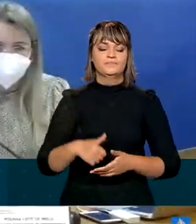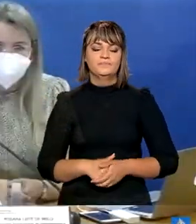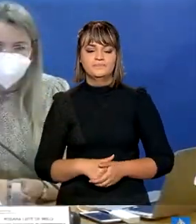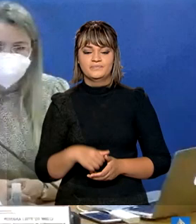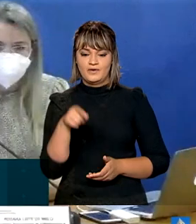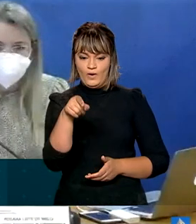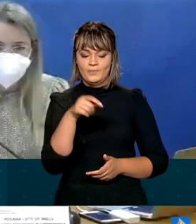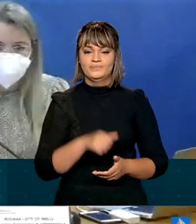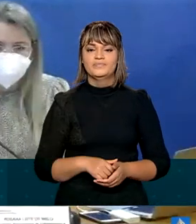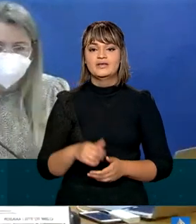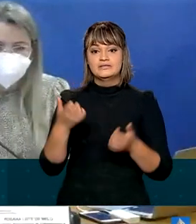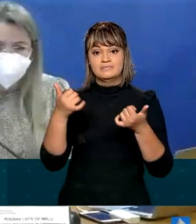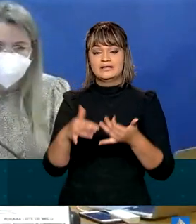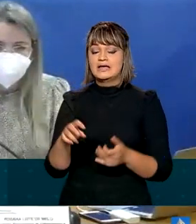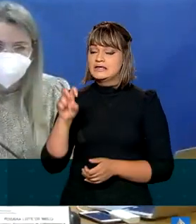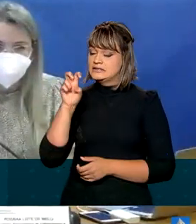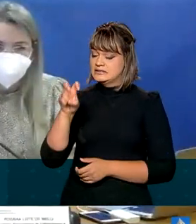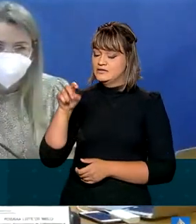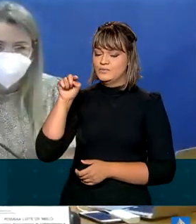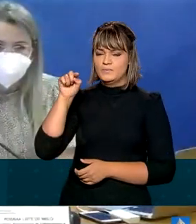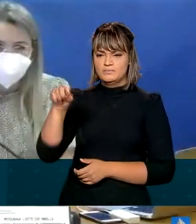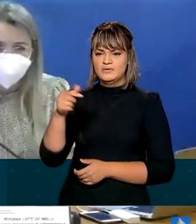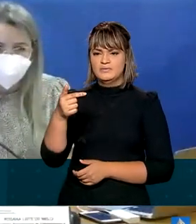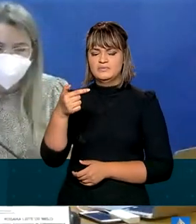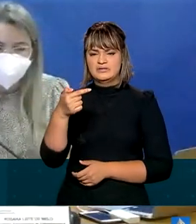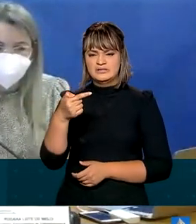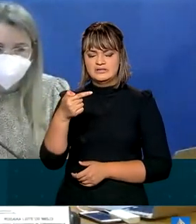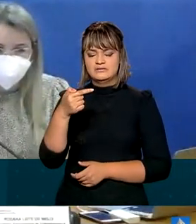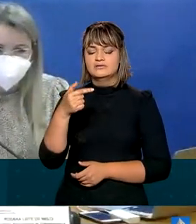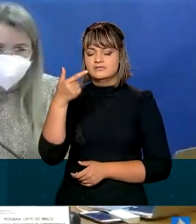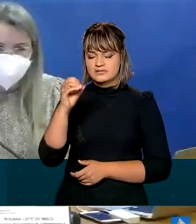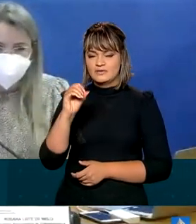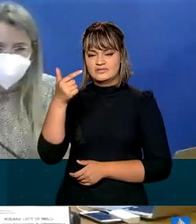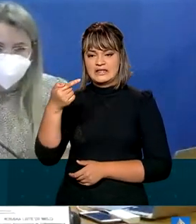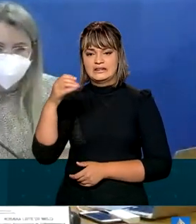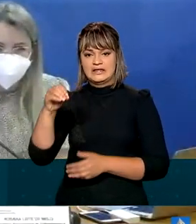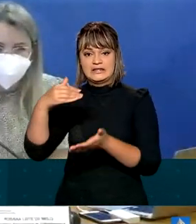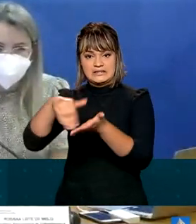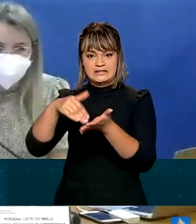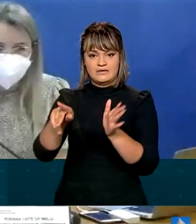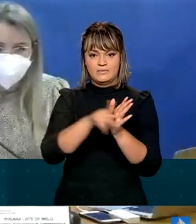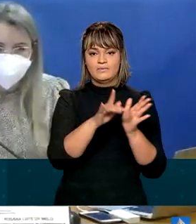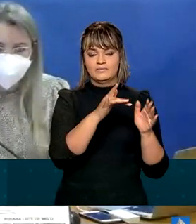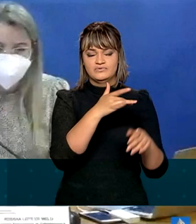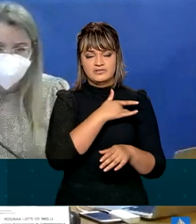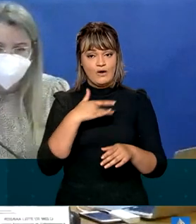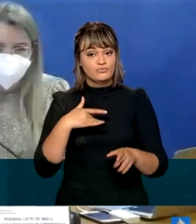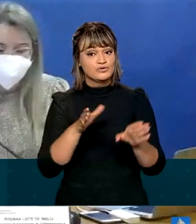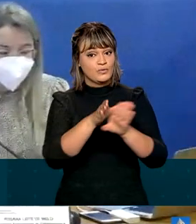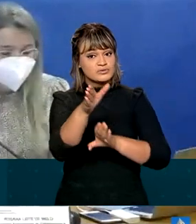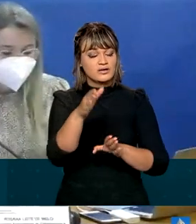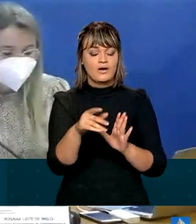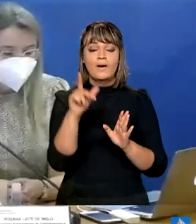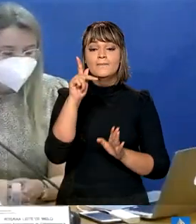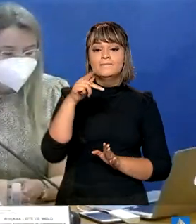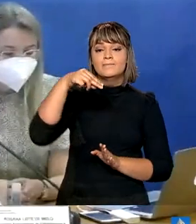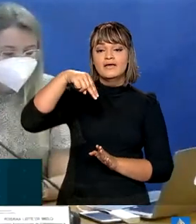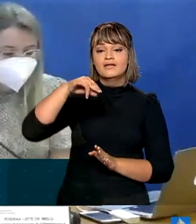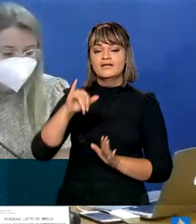amigos, 5.570 secretários de saúde do Brasil, sigam a recomendação do PNI,